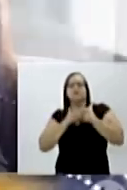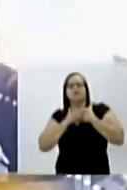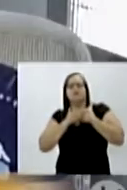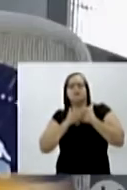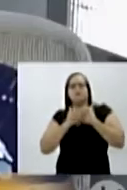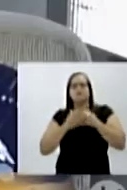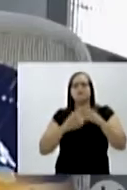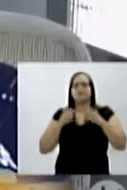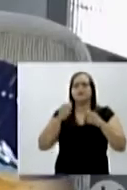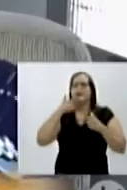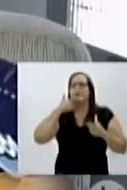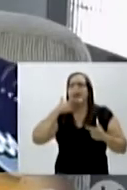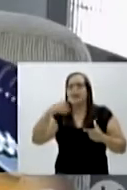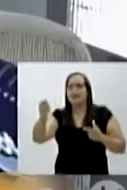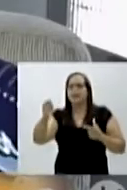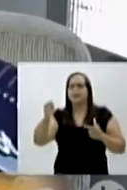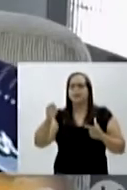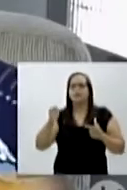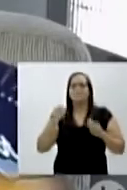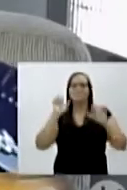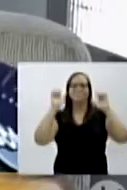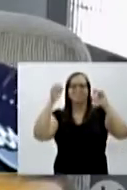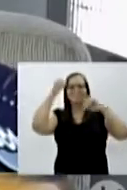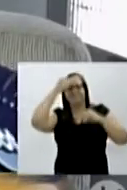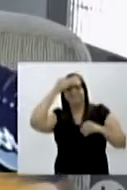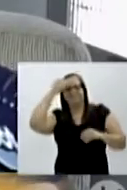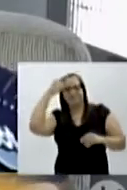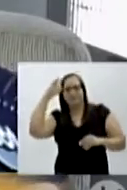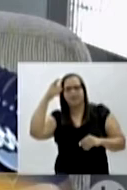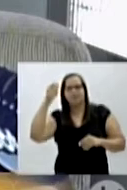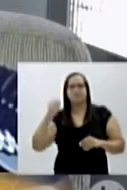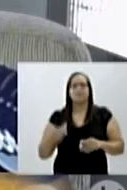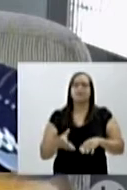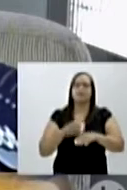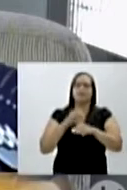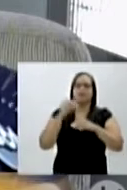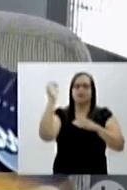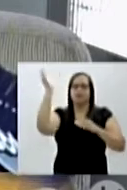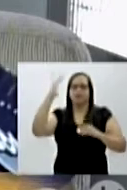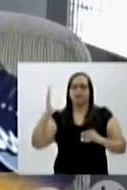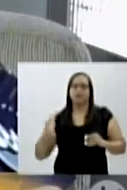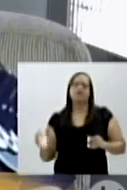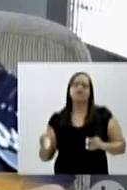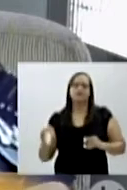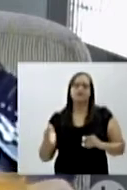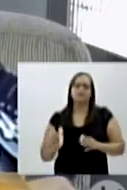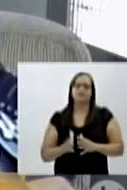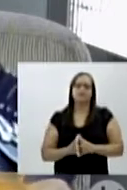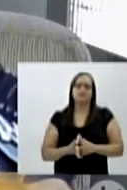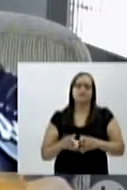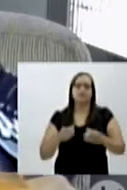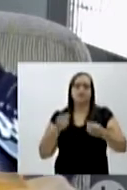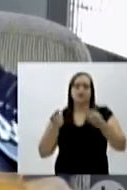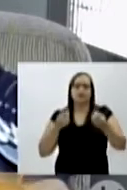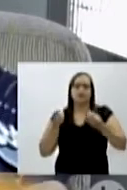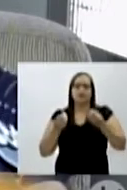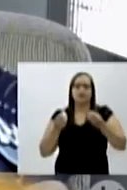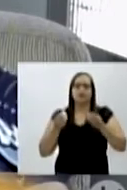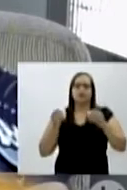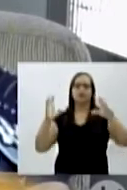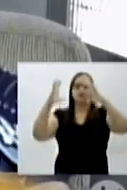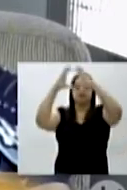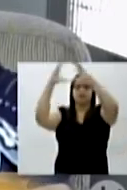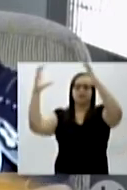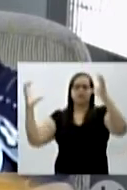eles. Não é uma língua tão fácil. Porque, como a Libras só tem aqui no Brasil, ela não é uma língua